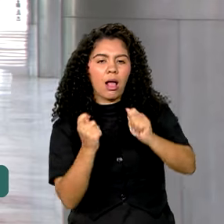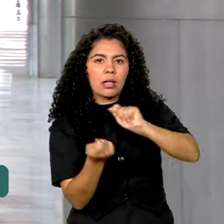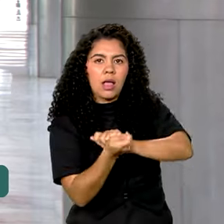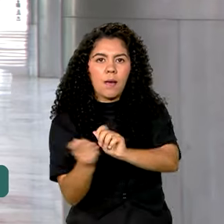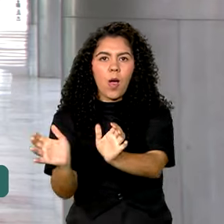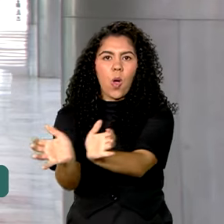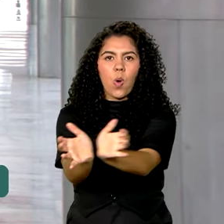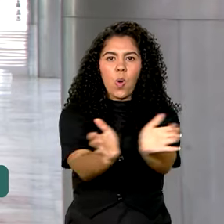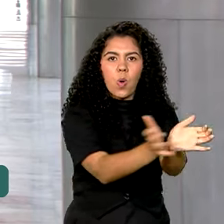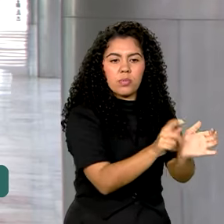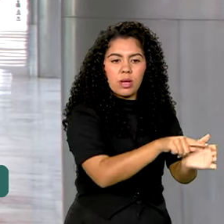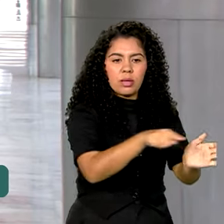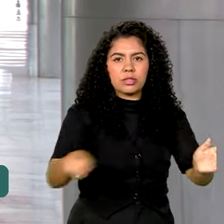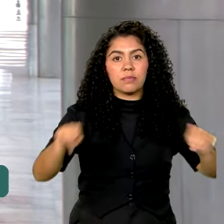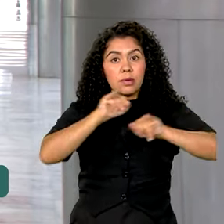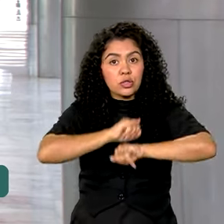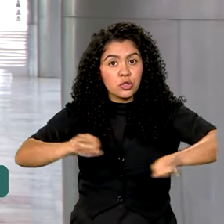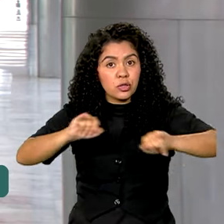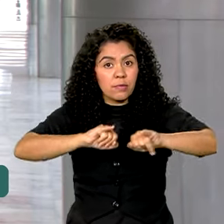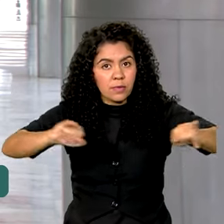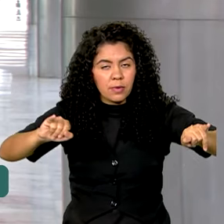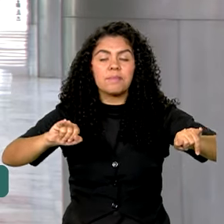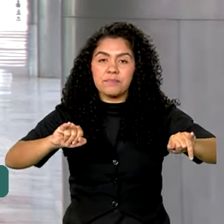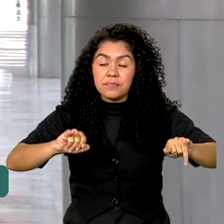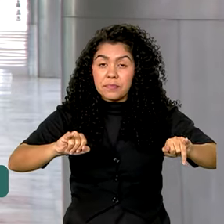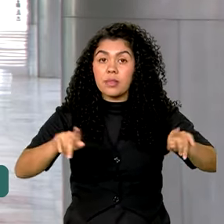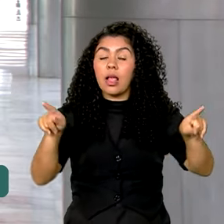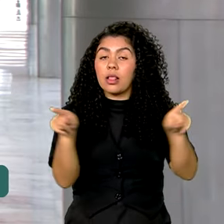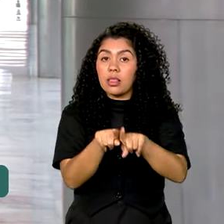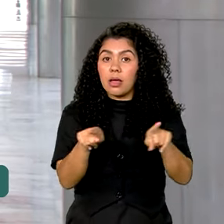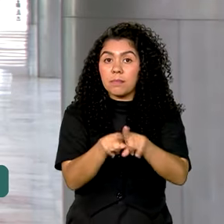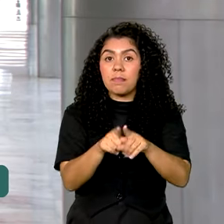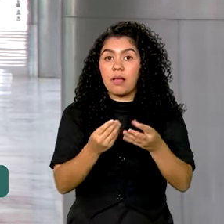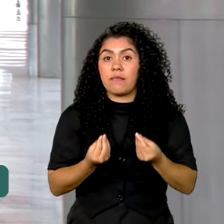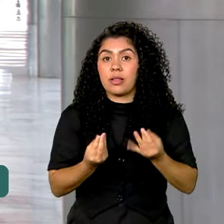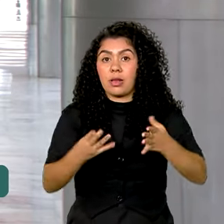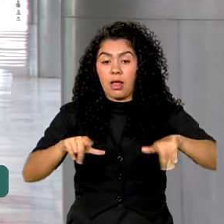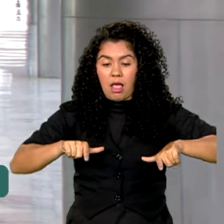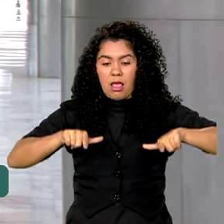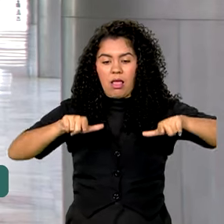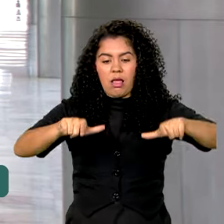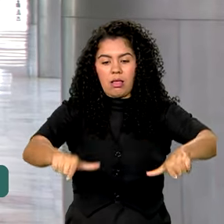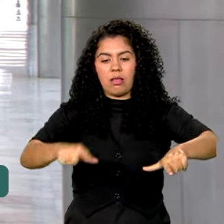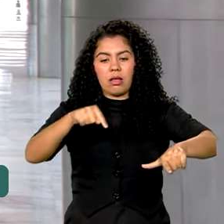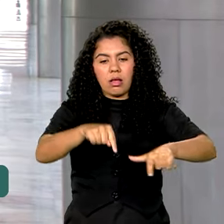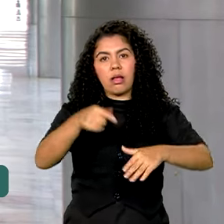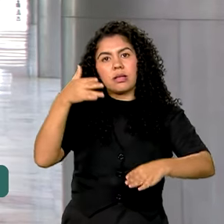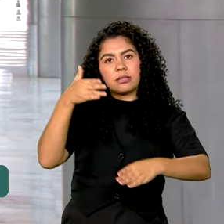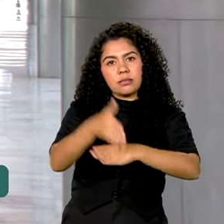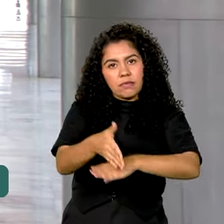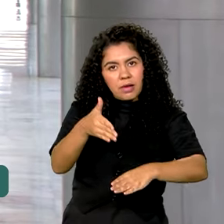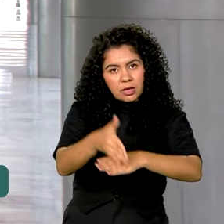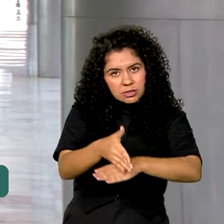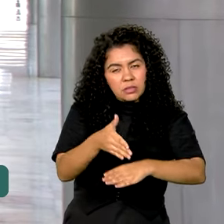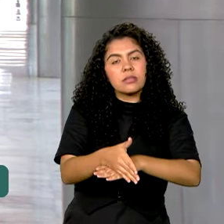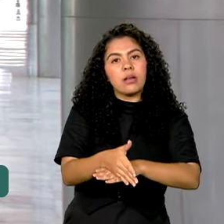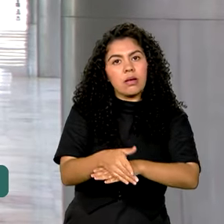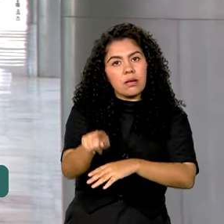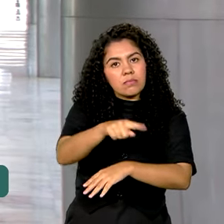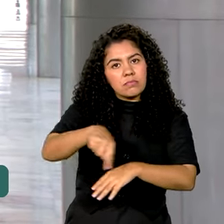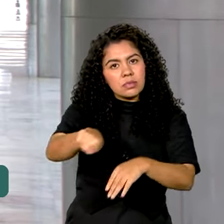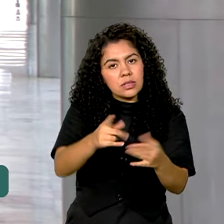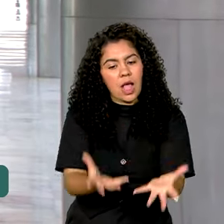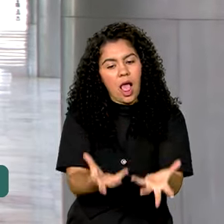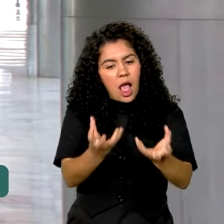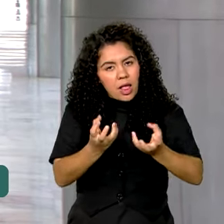na divulgação de suas atividades. Também será entregue um certificado de participação aos pontos que aderirem